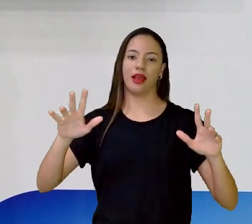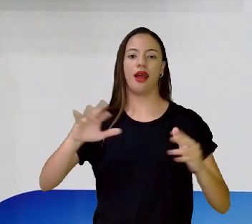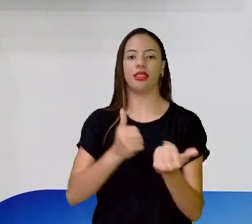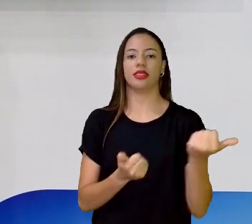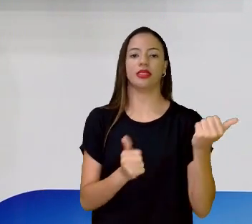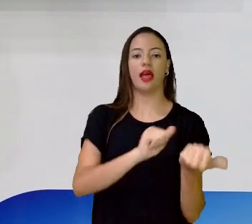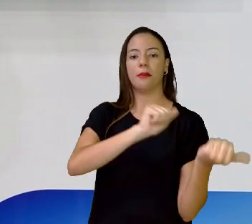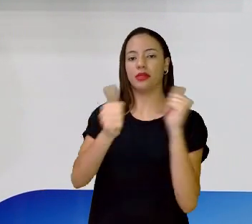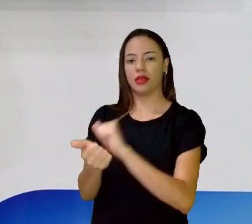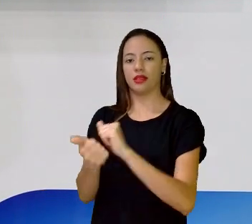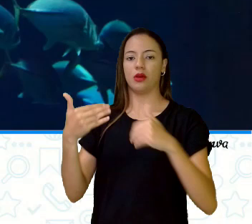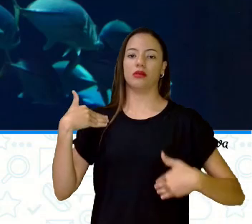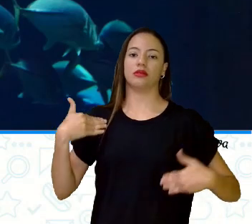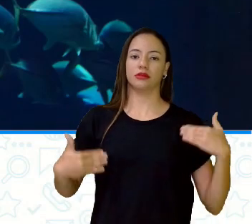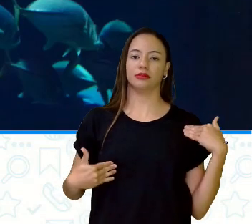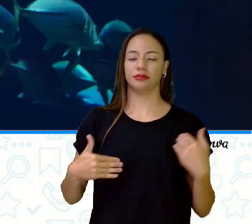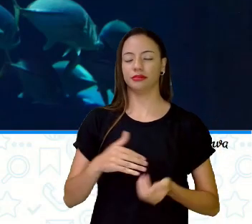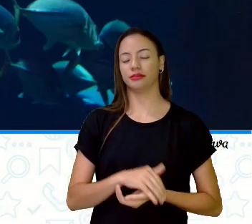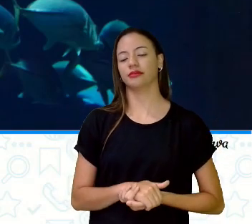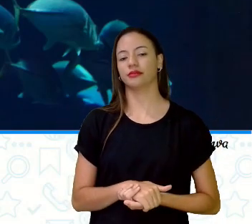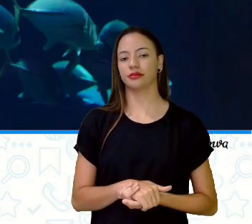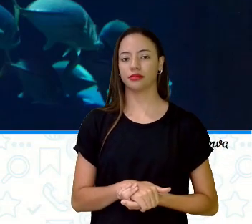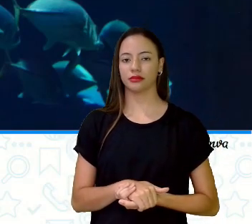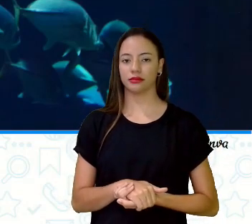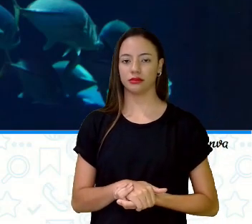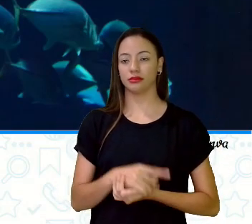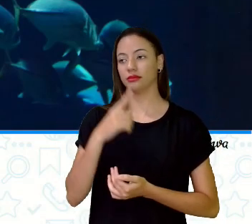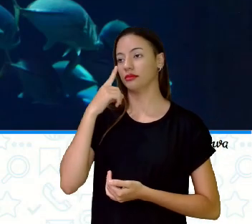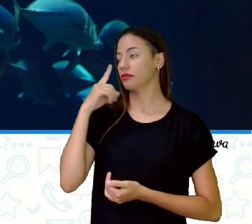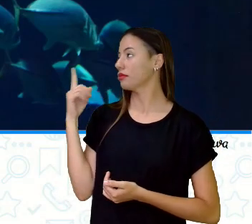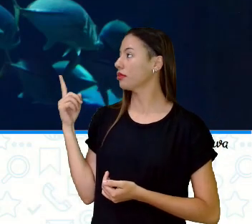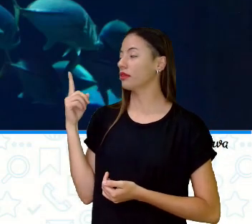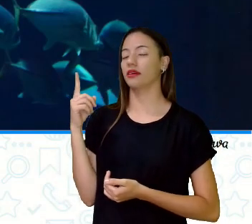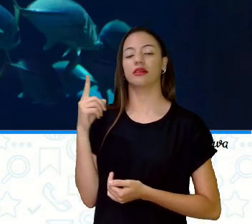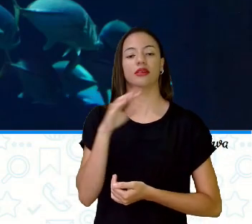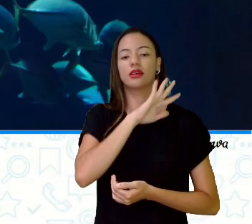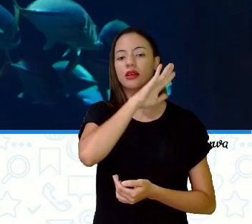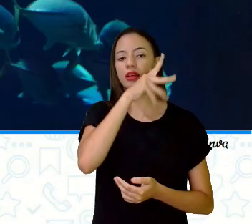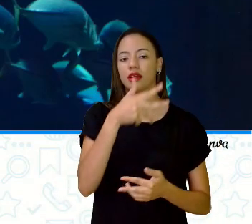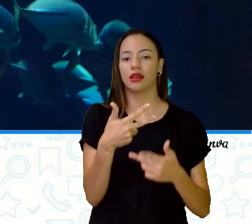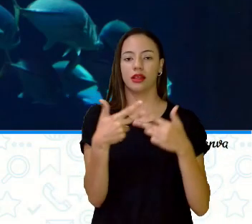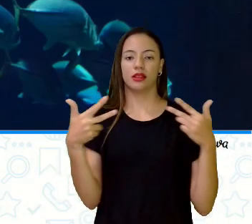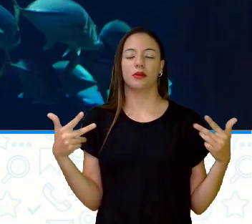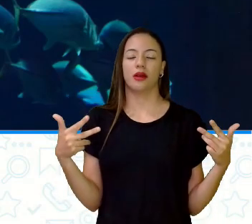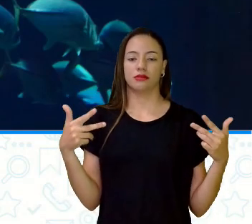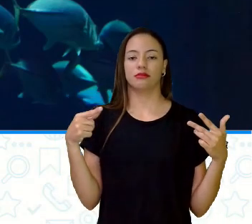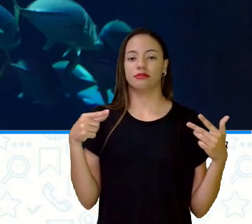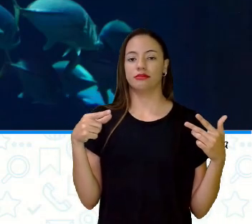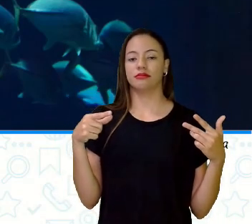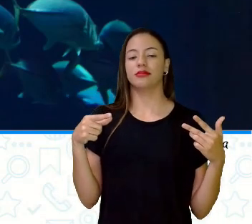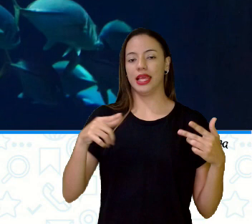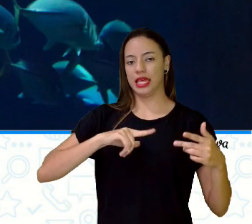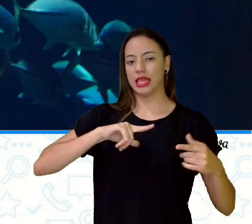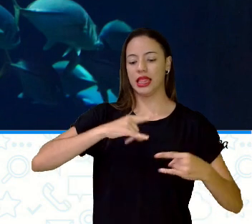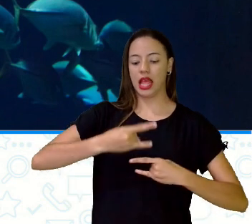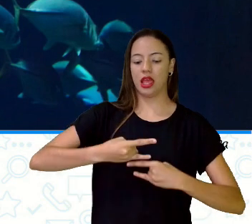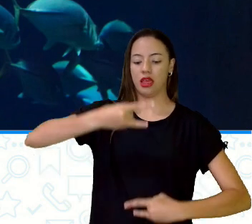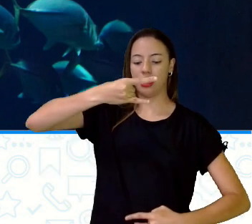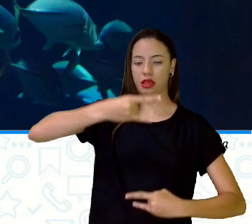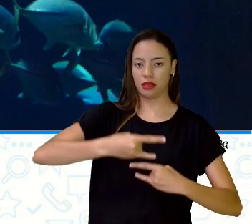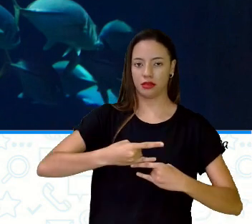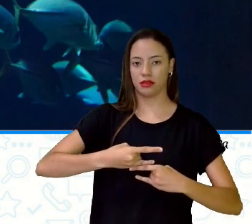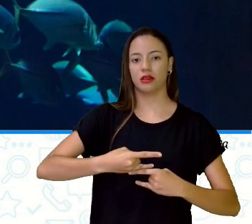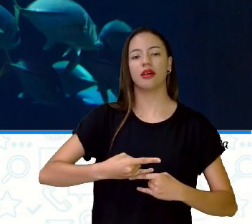E aí a gente segue. Dentre esses animais vertebrados, nós vamos entender um pouquinho sobre algumas